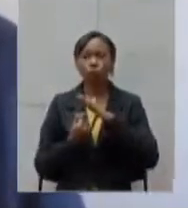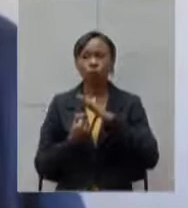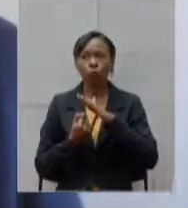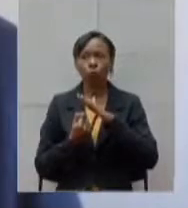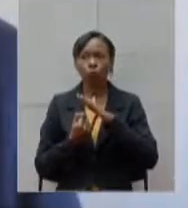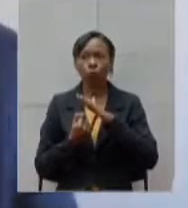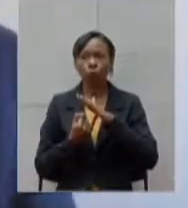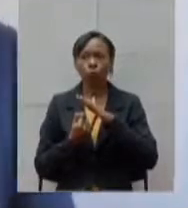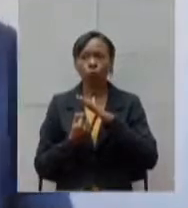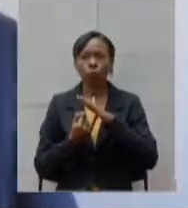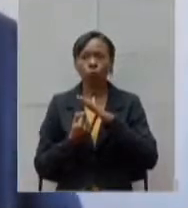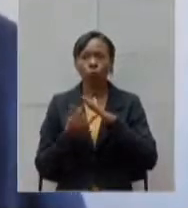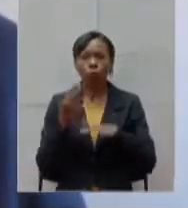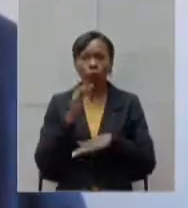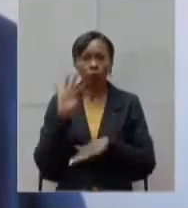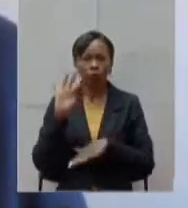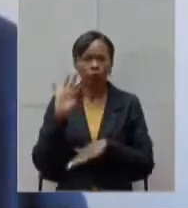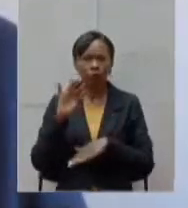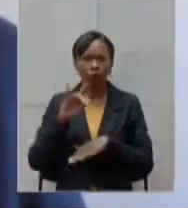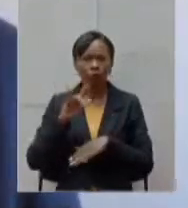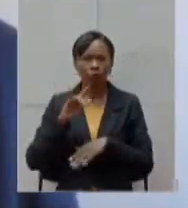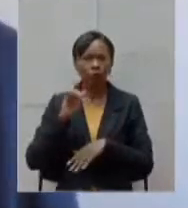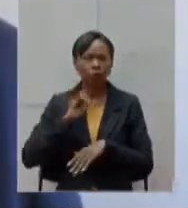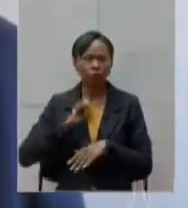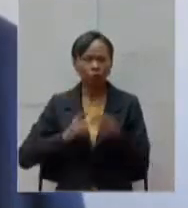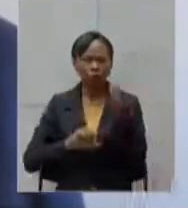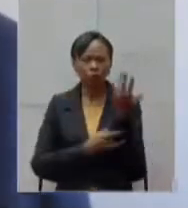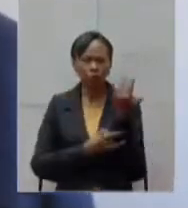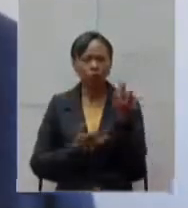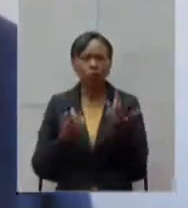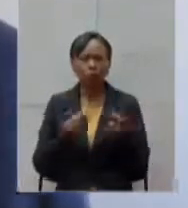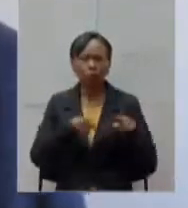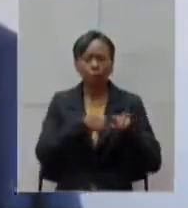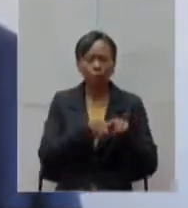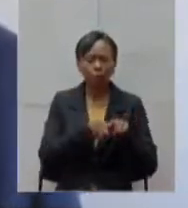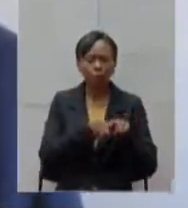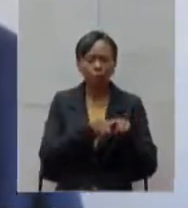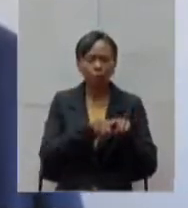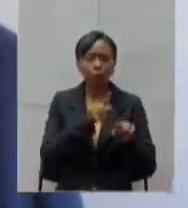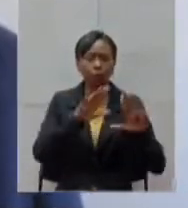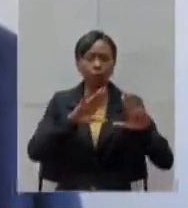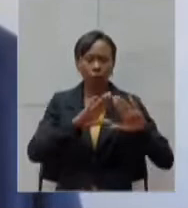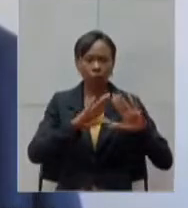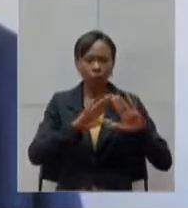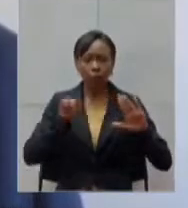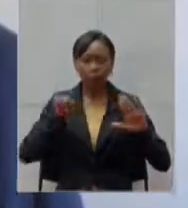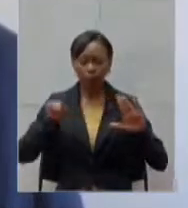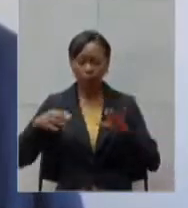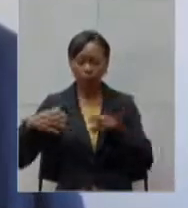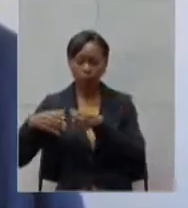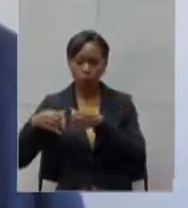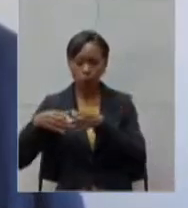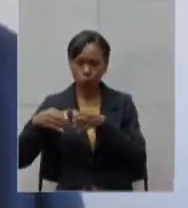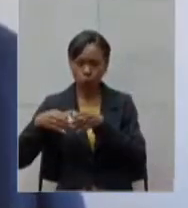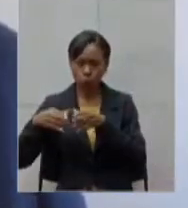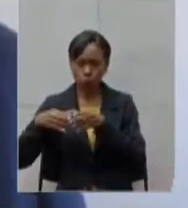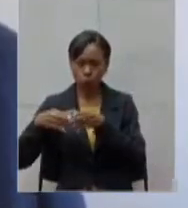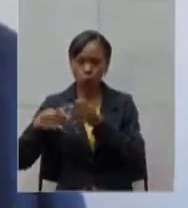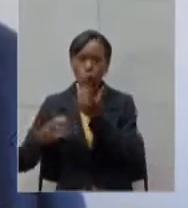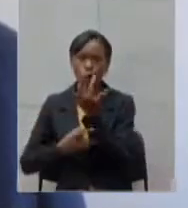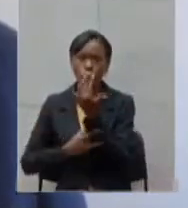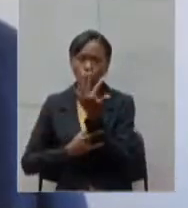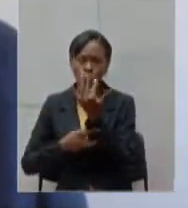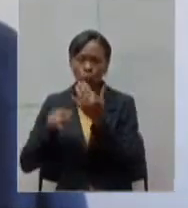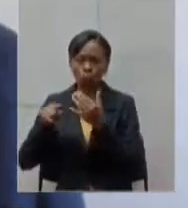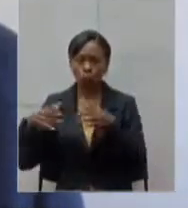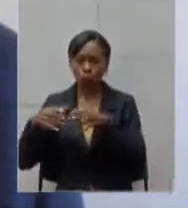epidemiologistas e o grupo técnico de estudo que tem parceria com a assembleia legislativa que é o grupo técnico da universidade federal de Minas